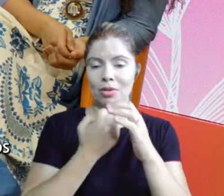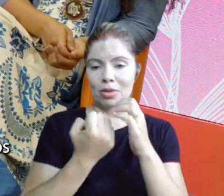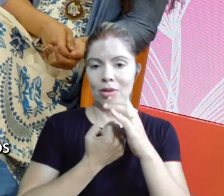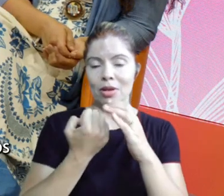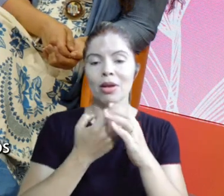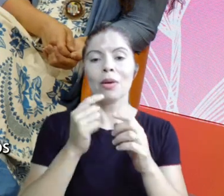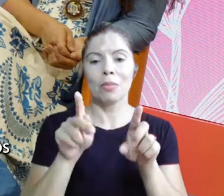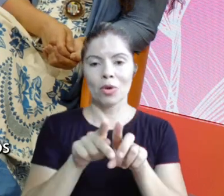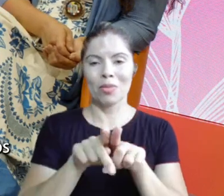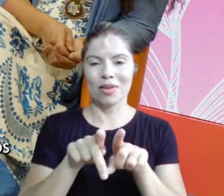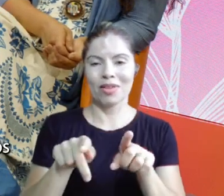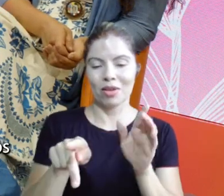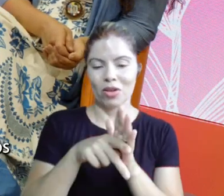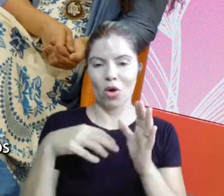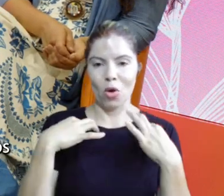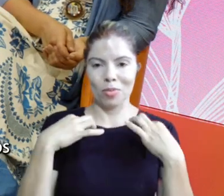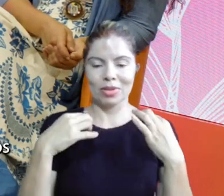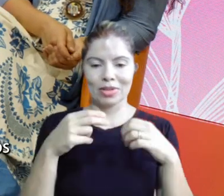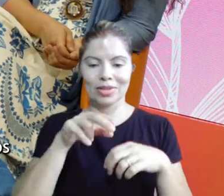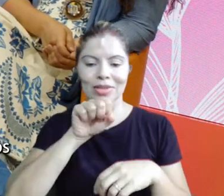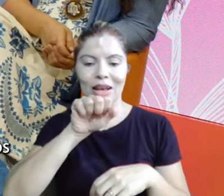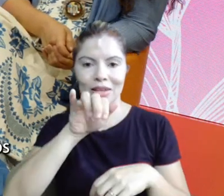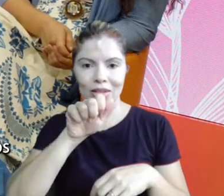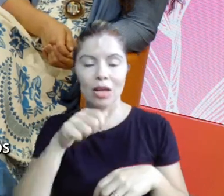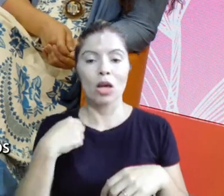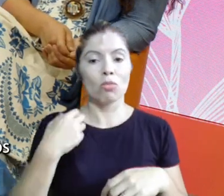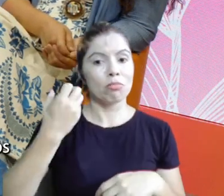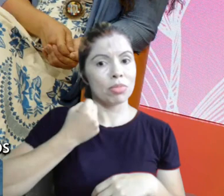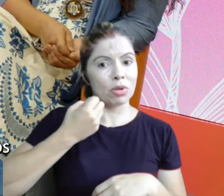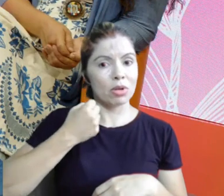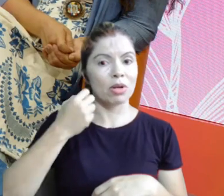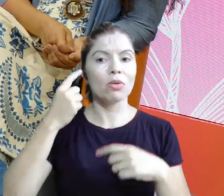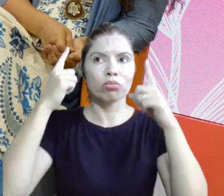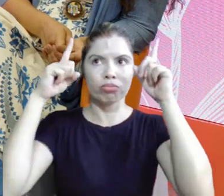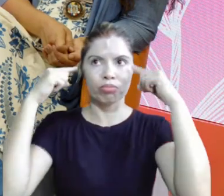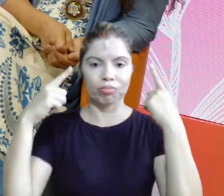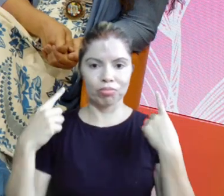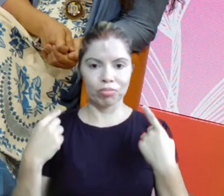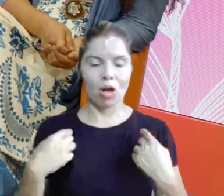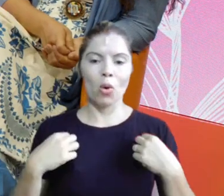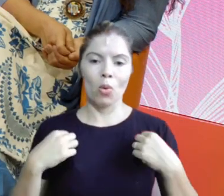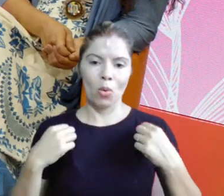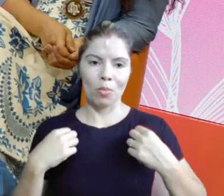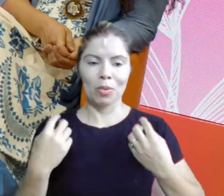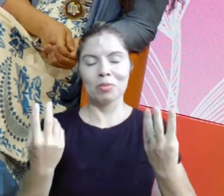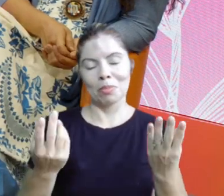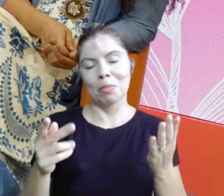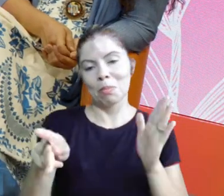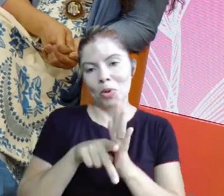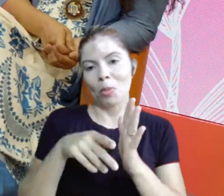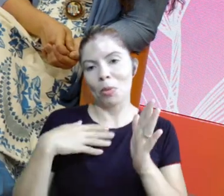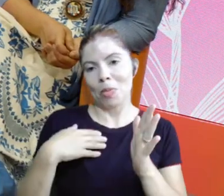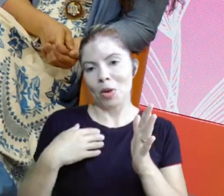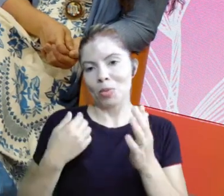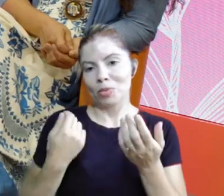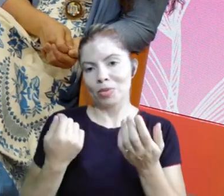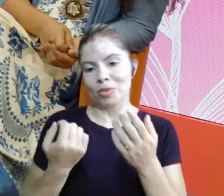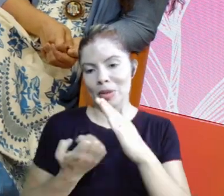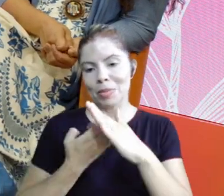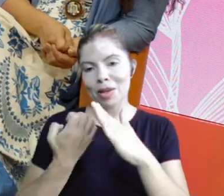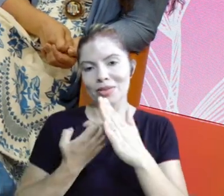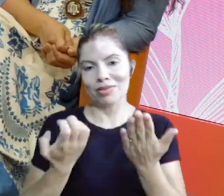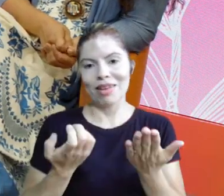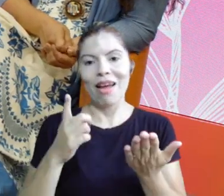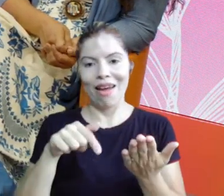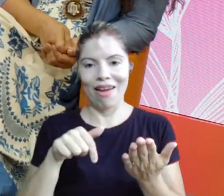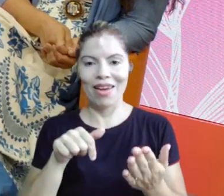saia, eu sou uma mulher branca de cabelos ondulados. Eu estou vestida, claro, com o vestido da vestida